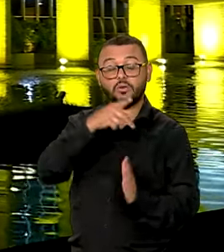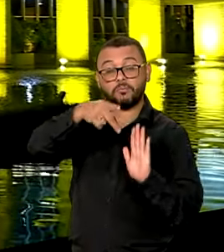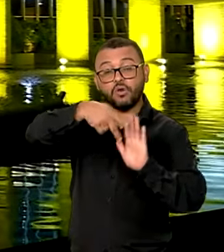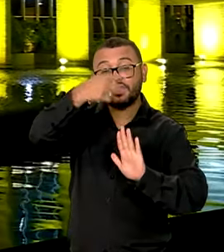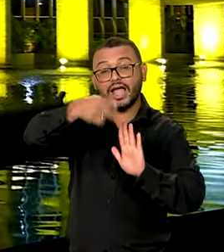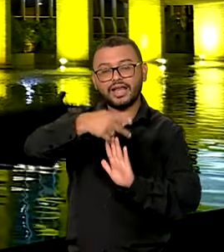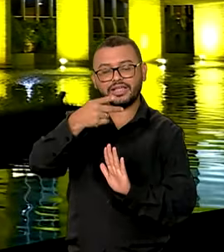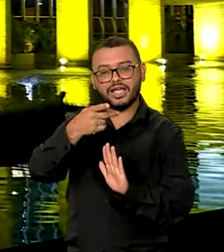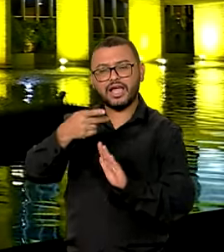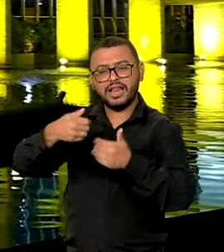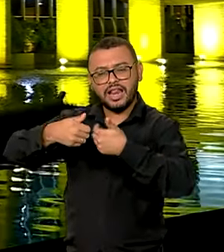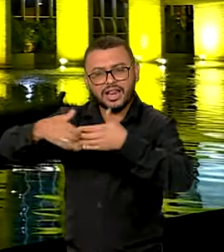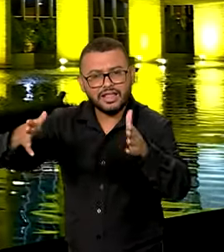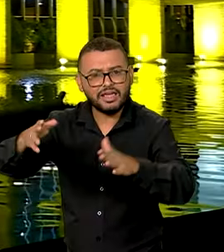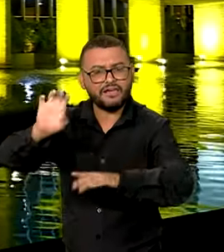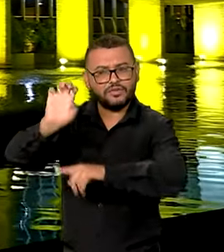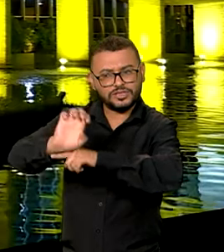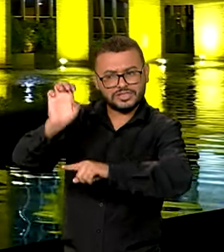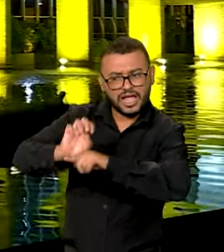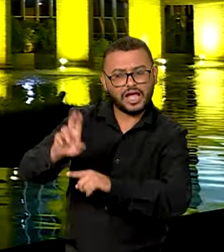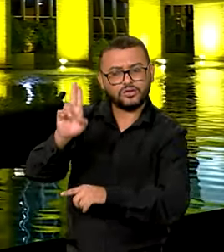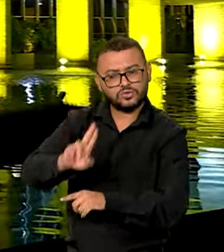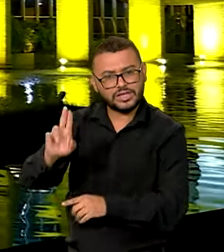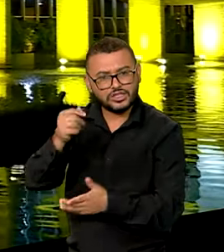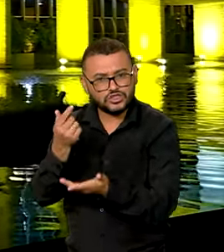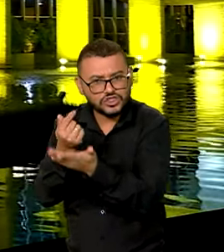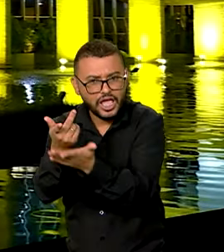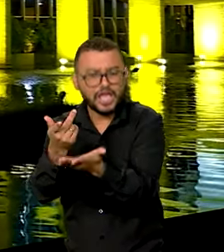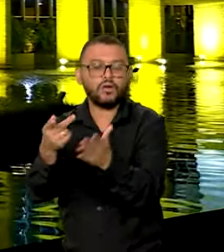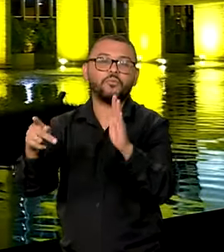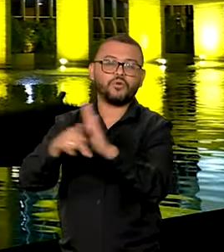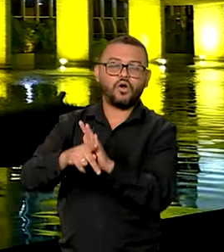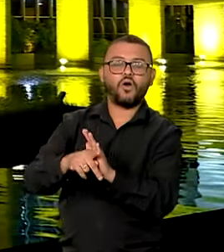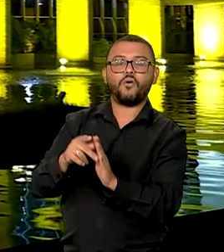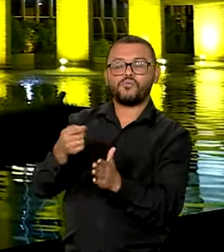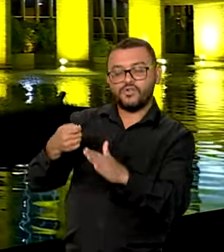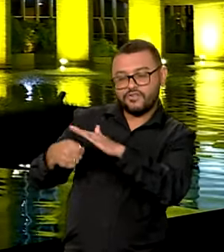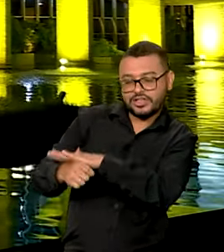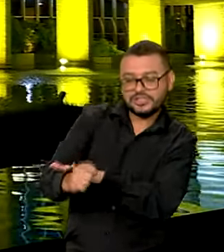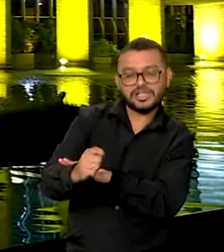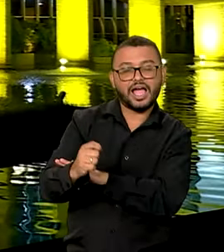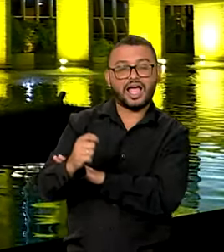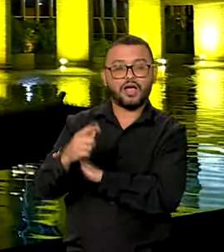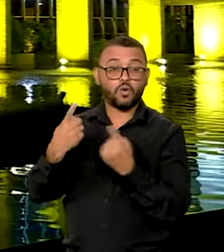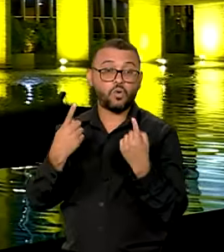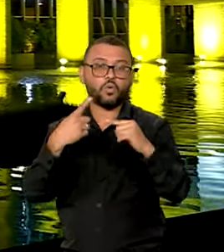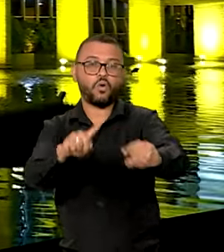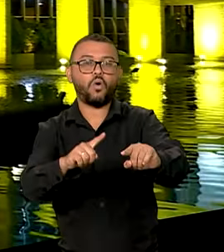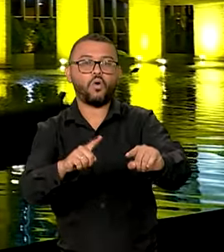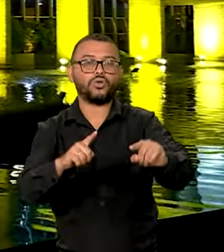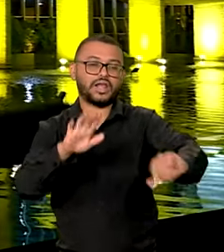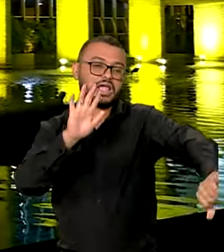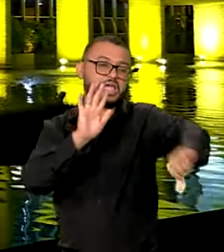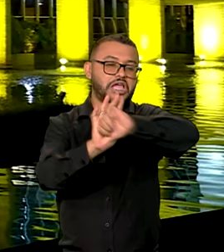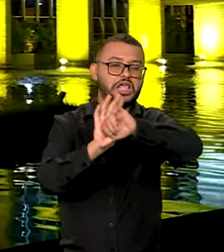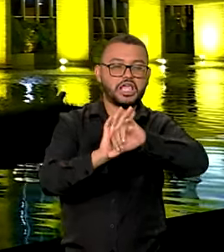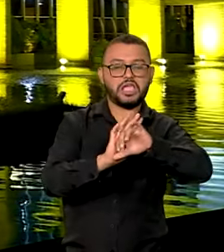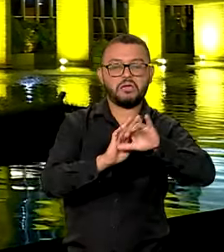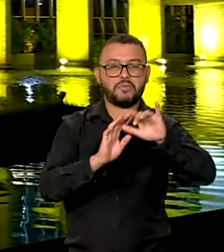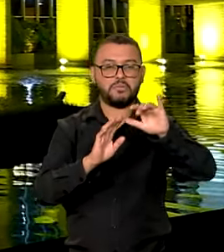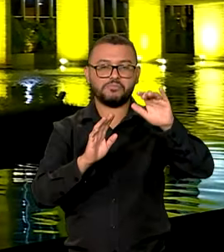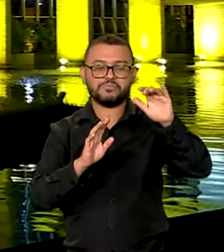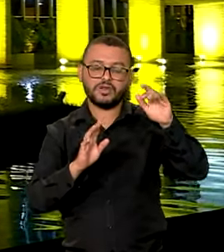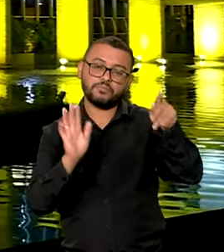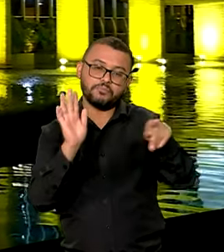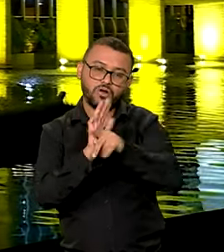usado pelos estados e pelo Distrito Federal para financiar ações de enfrentamento ao crime organizado e